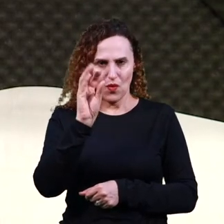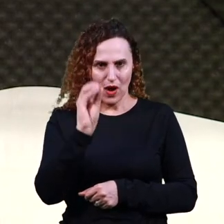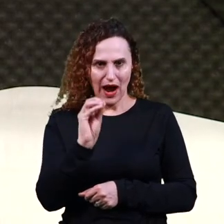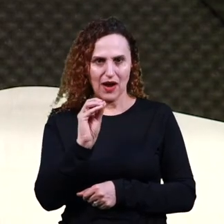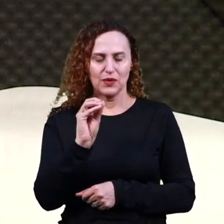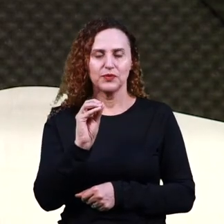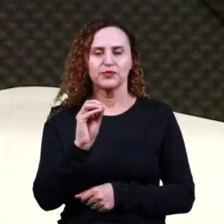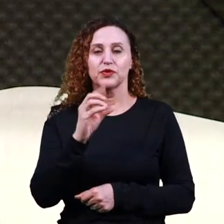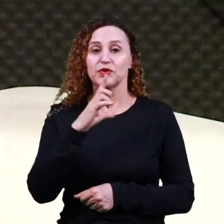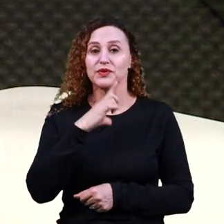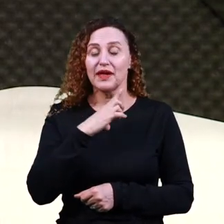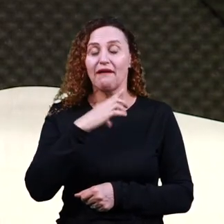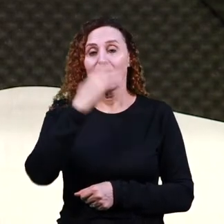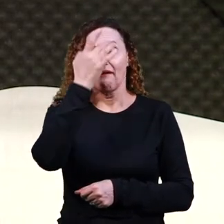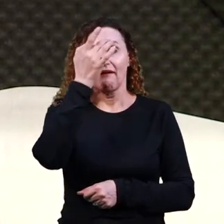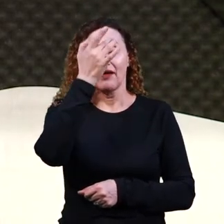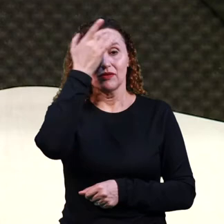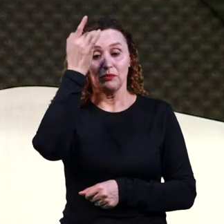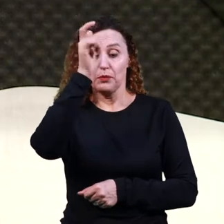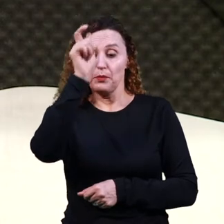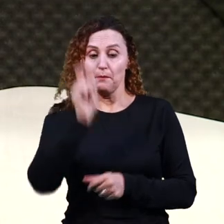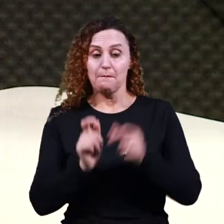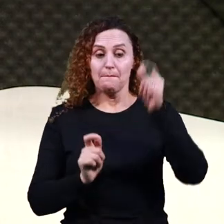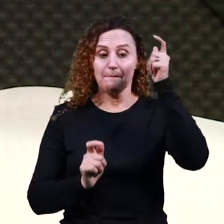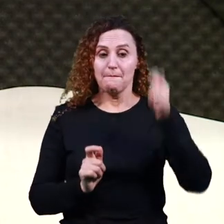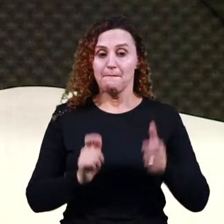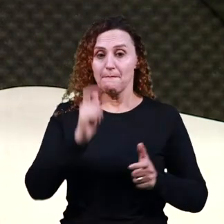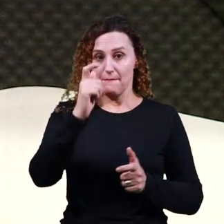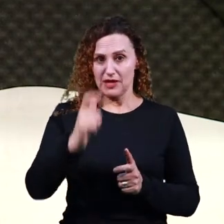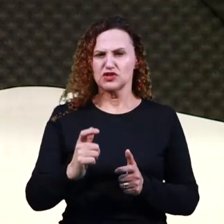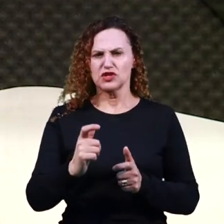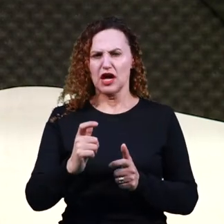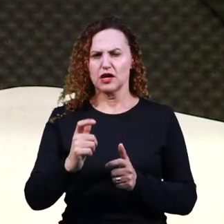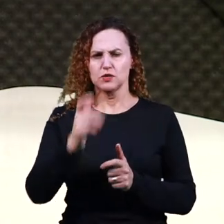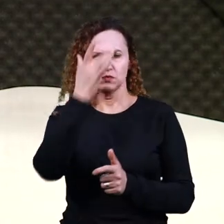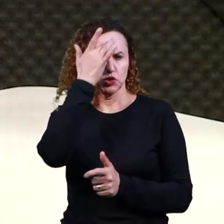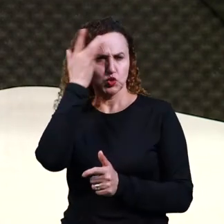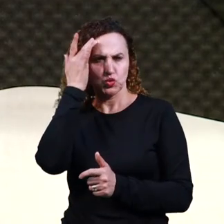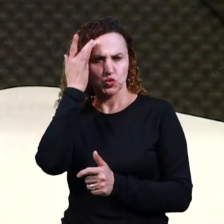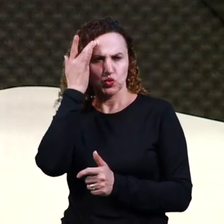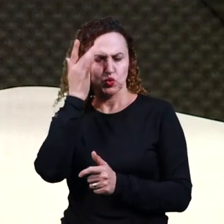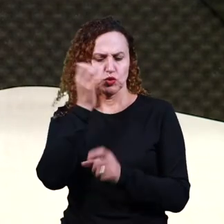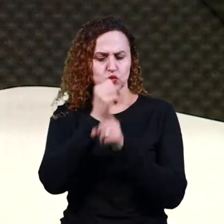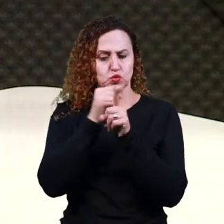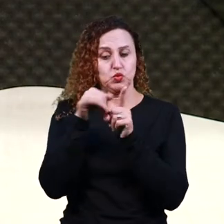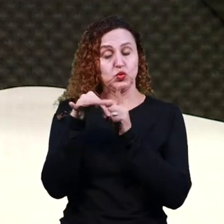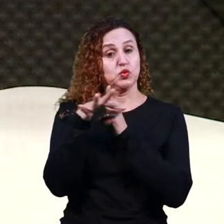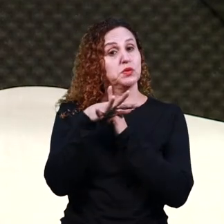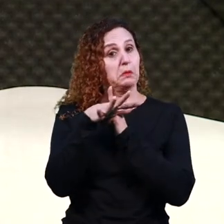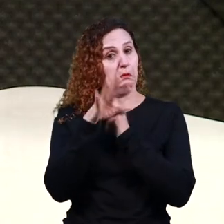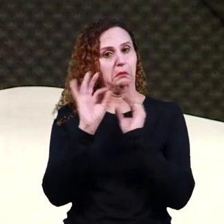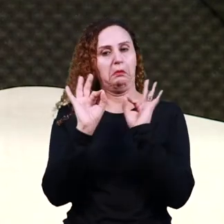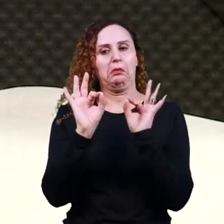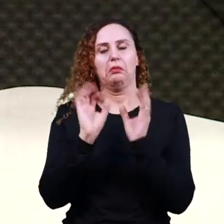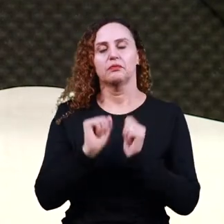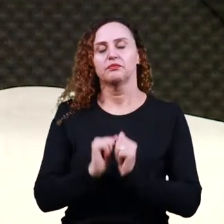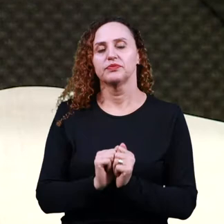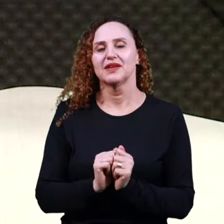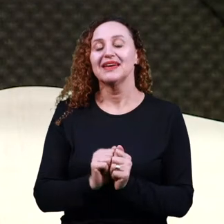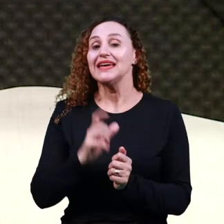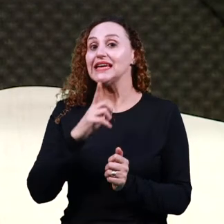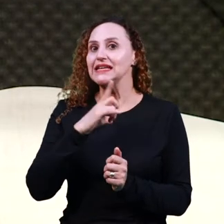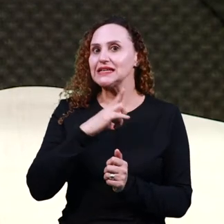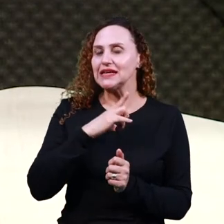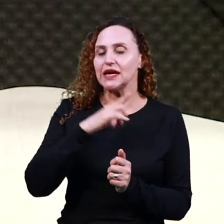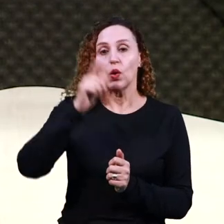as personagens, que são pessoas da sociedade, e tem também o Diabo